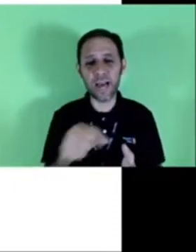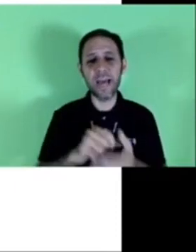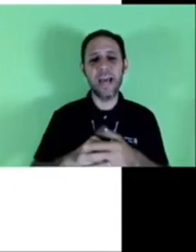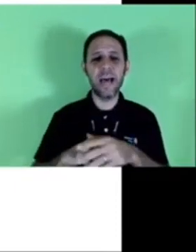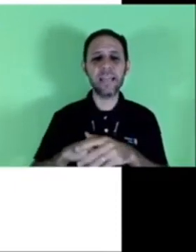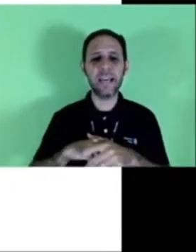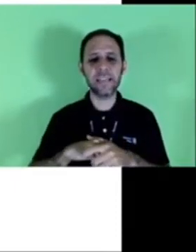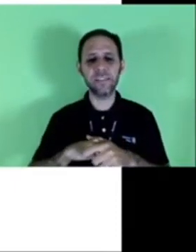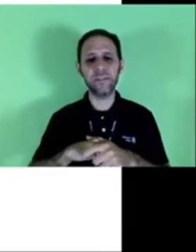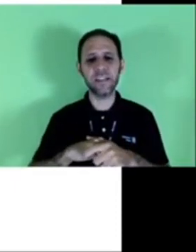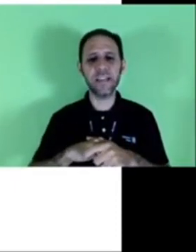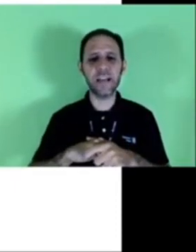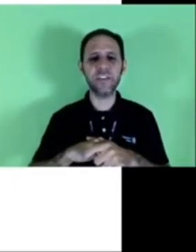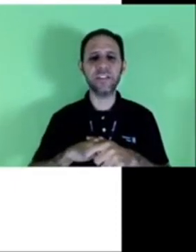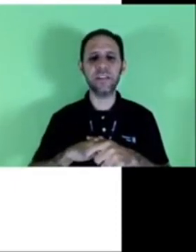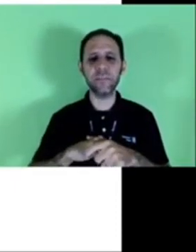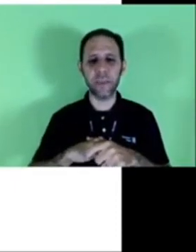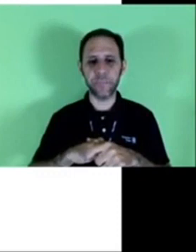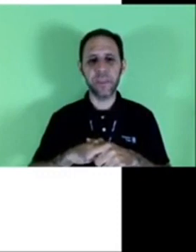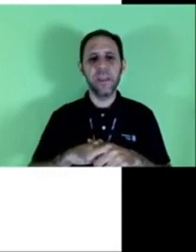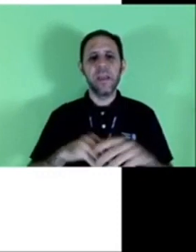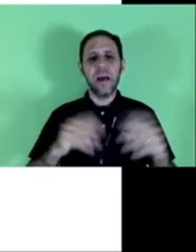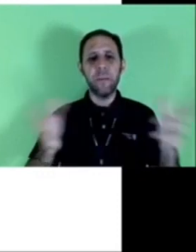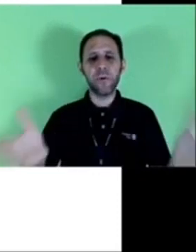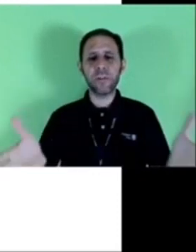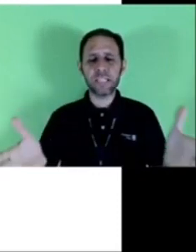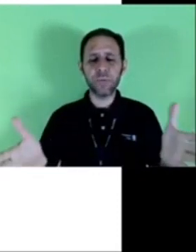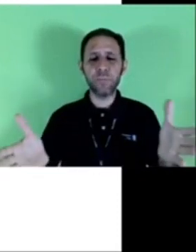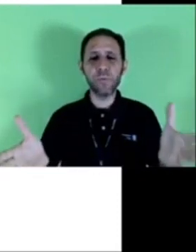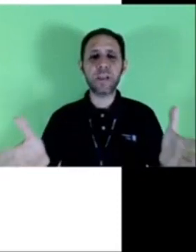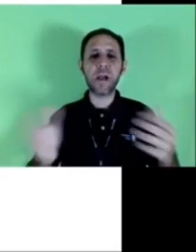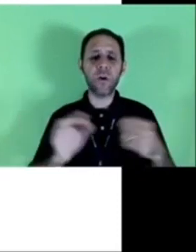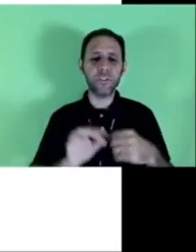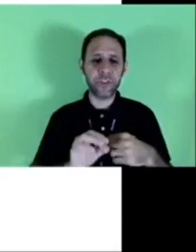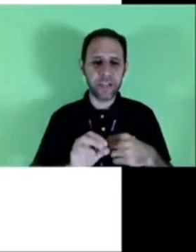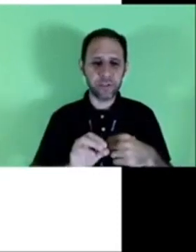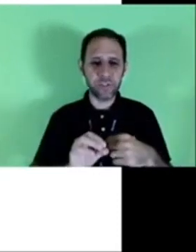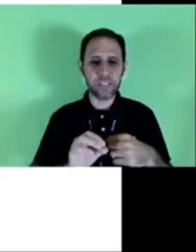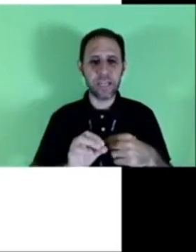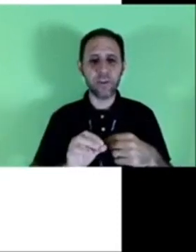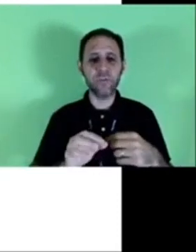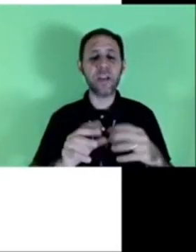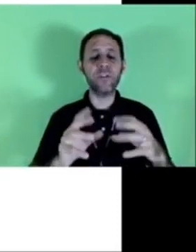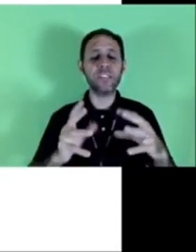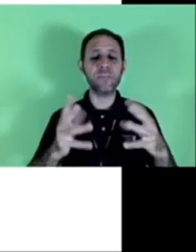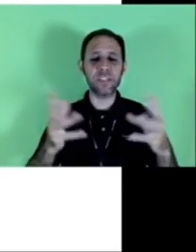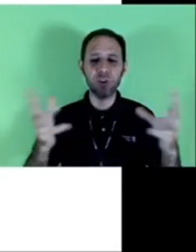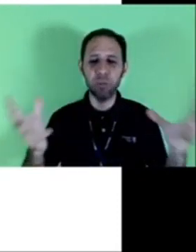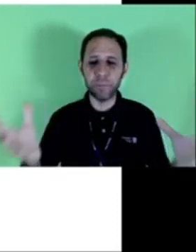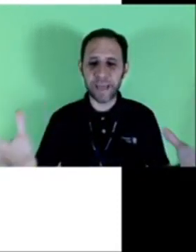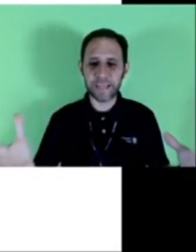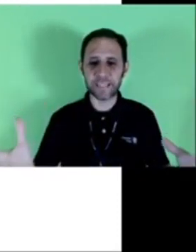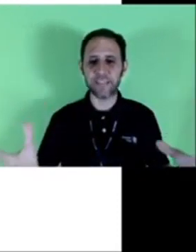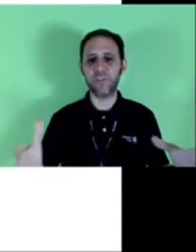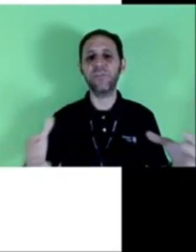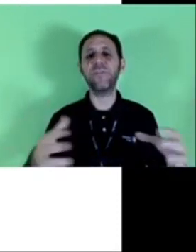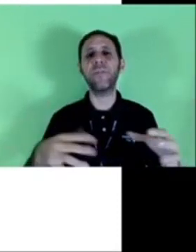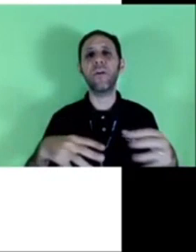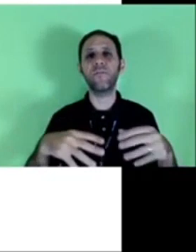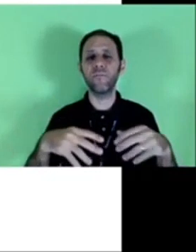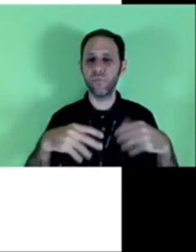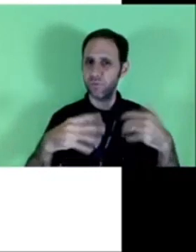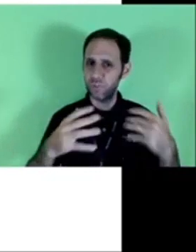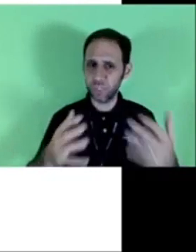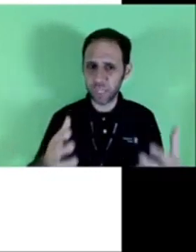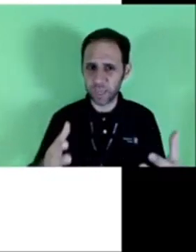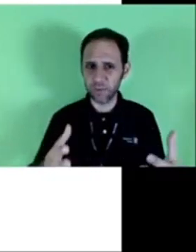colocar a data de validade ali também. A procuração pública, quando que ela é utilizada? Quando é coisas mais complexas, quando